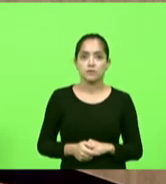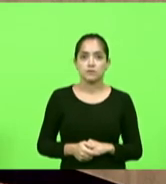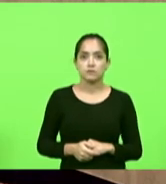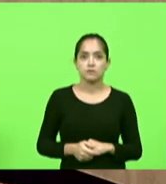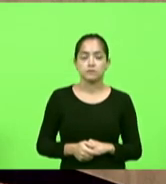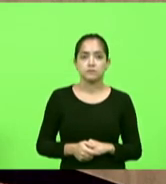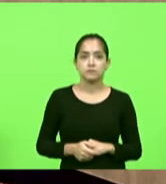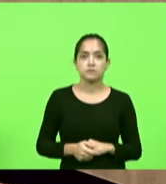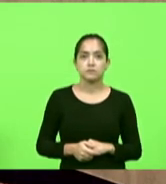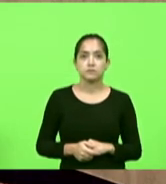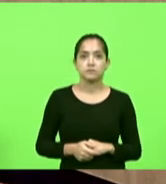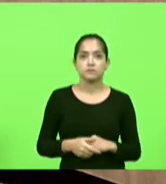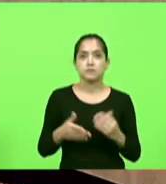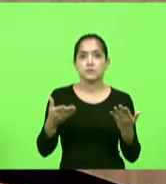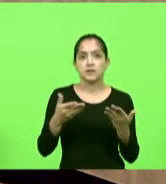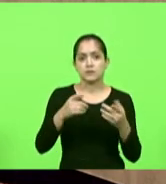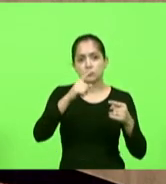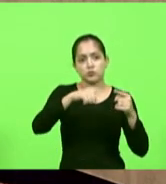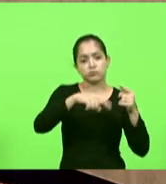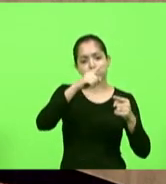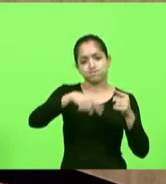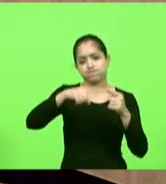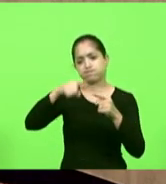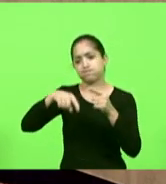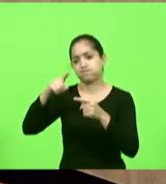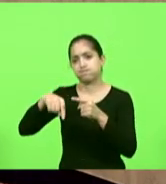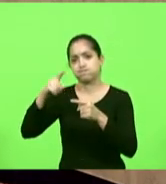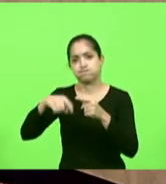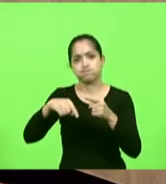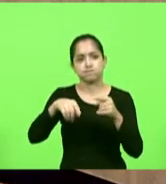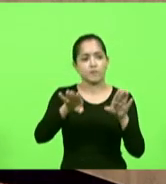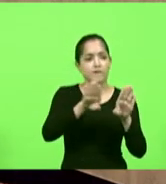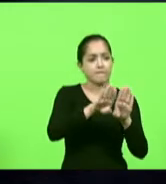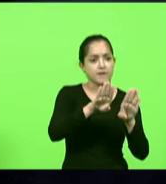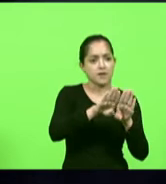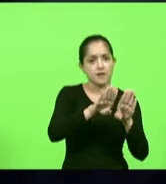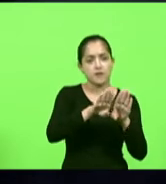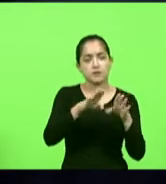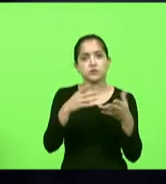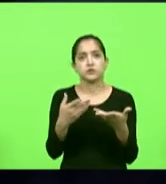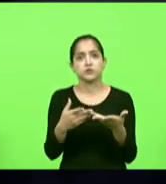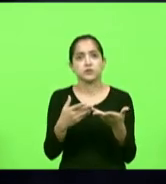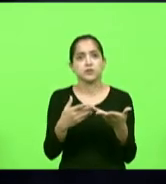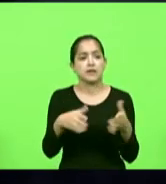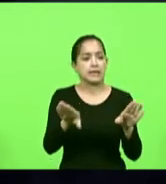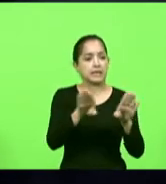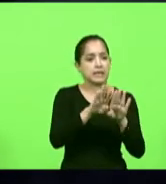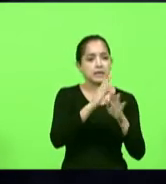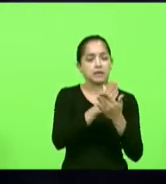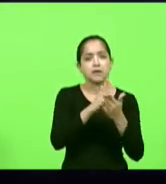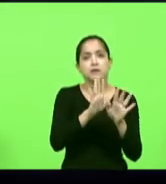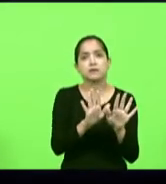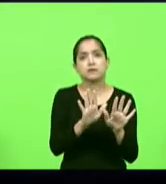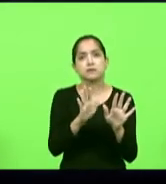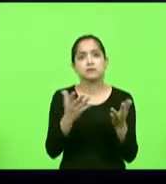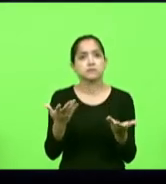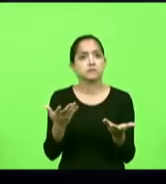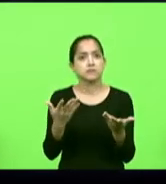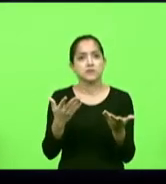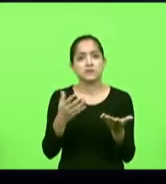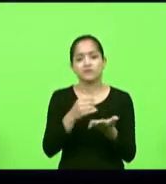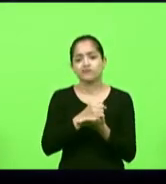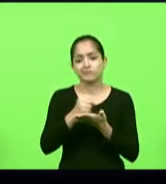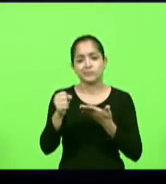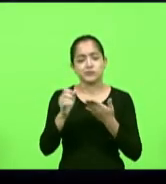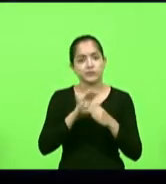essa coisa de proibir o fecha encerra isso aí já passou faz